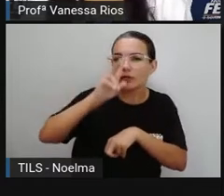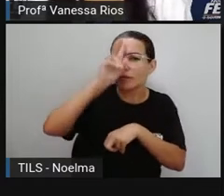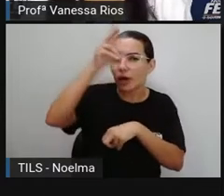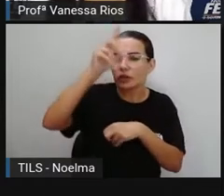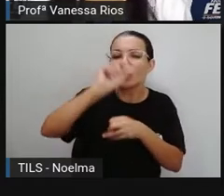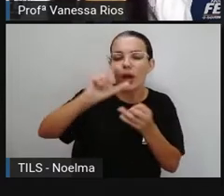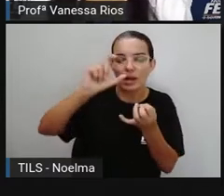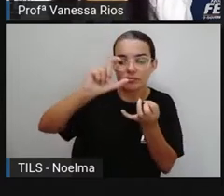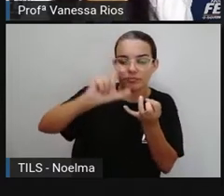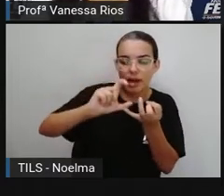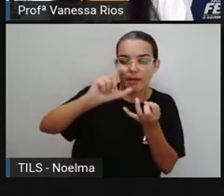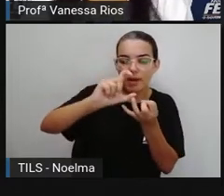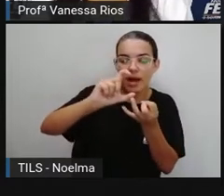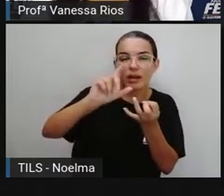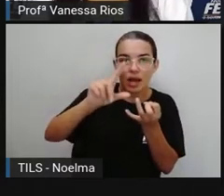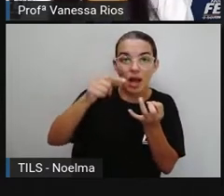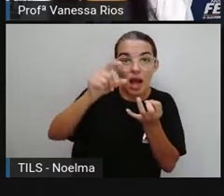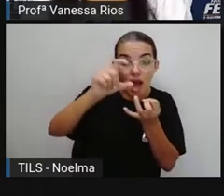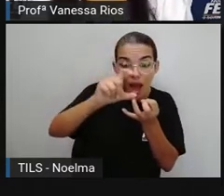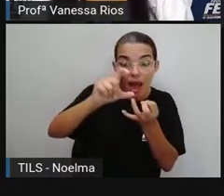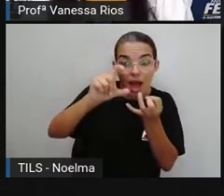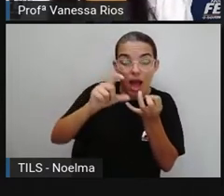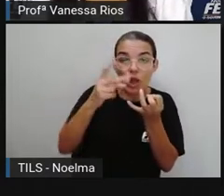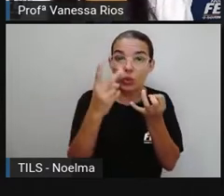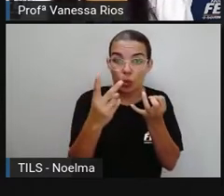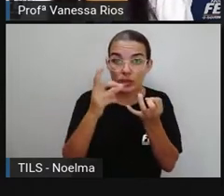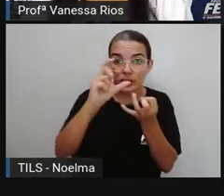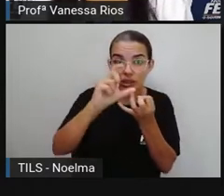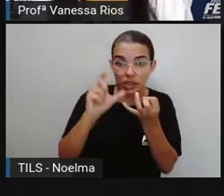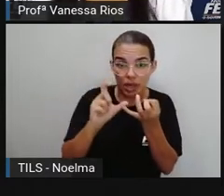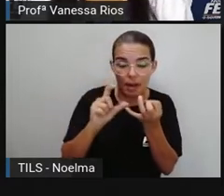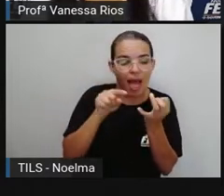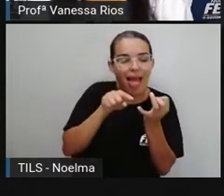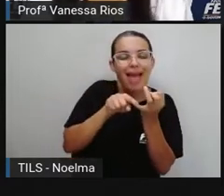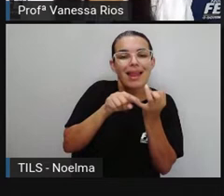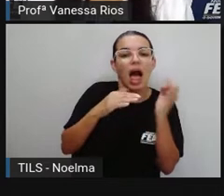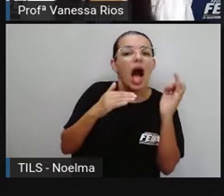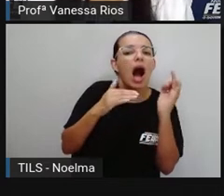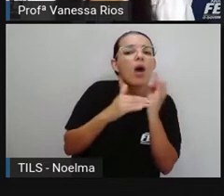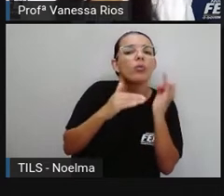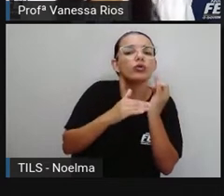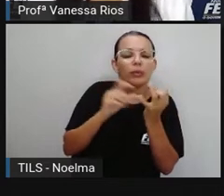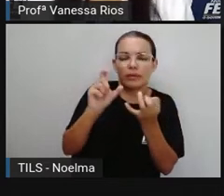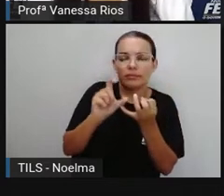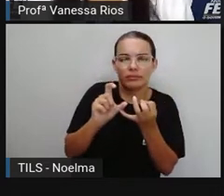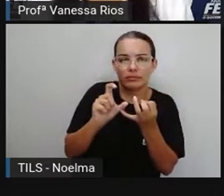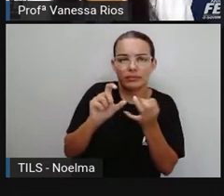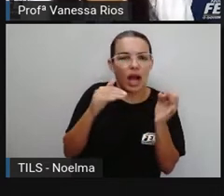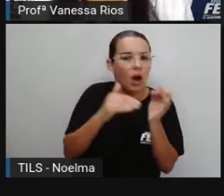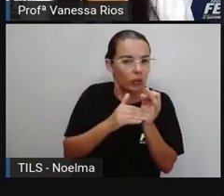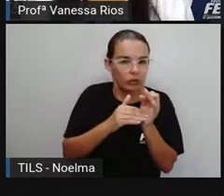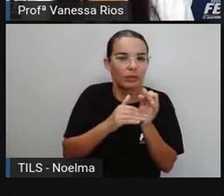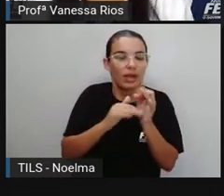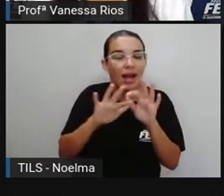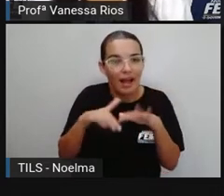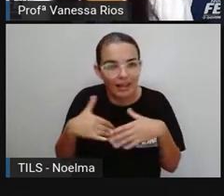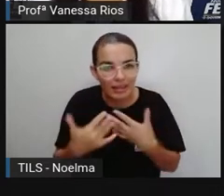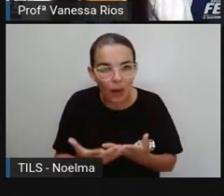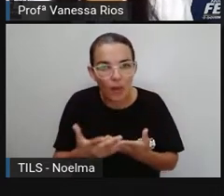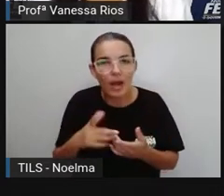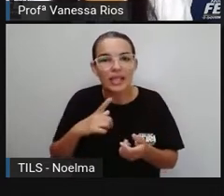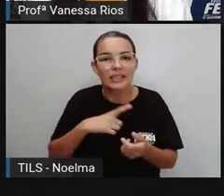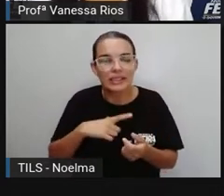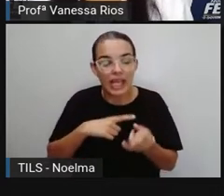Então o acento, ela marca assim, não é? A sílaba tônica. Mas nem toda palavra possui